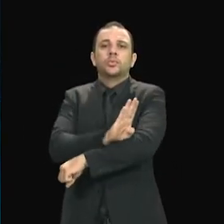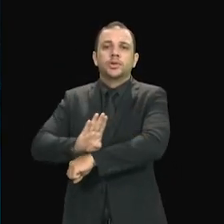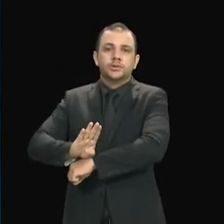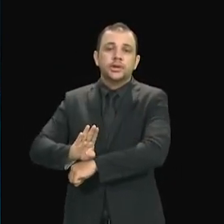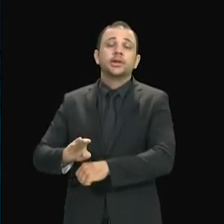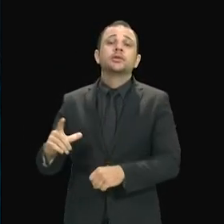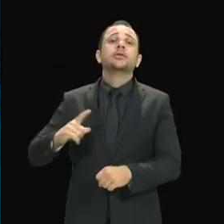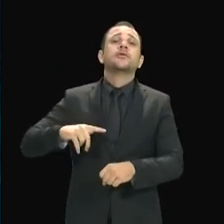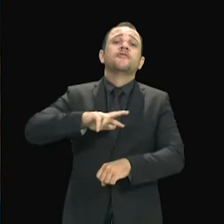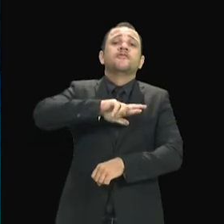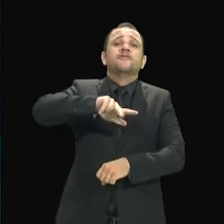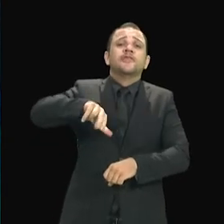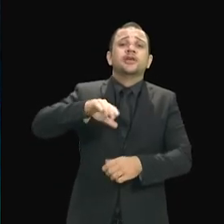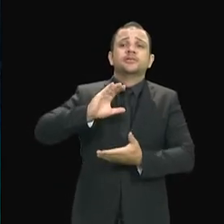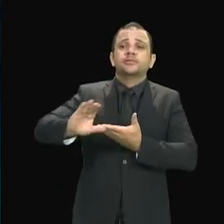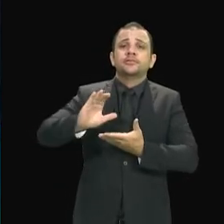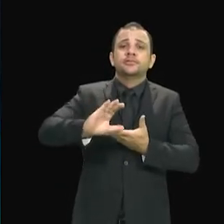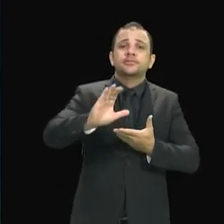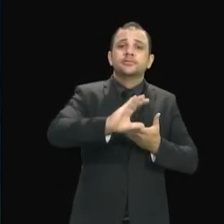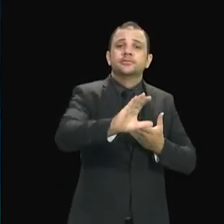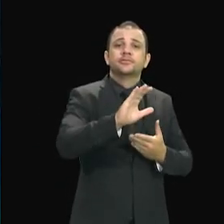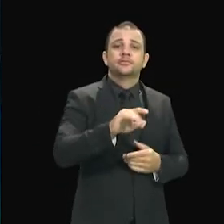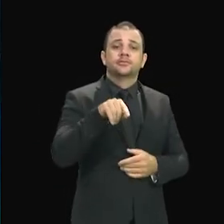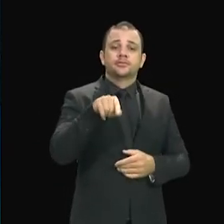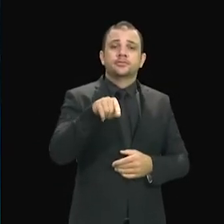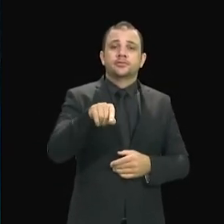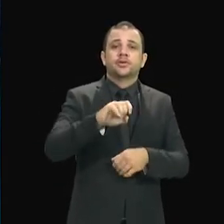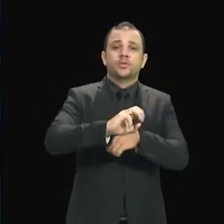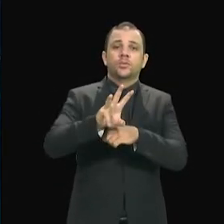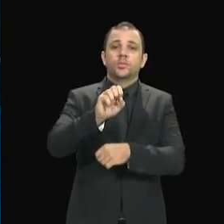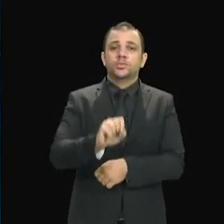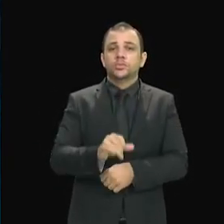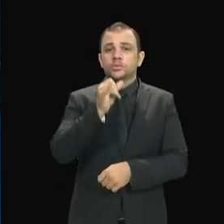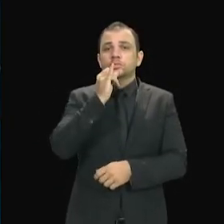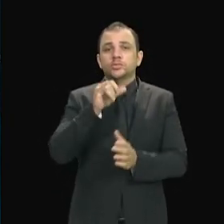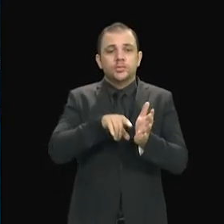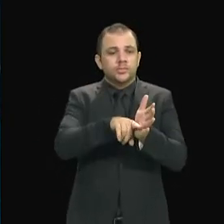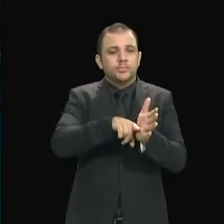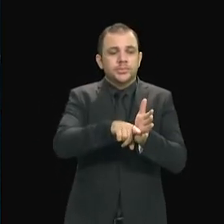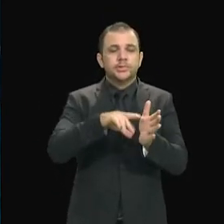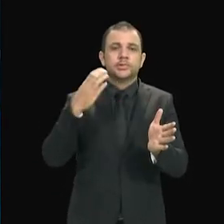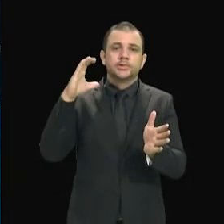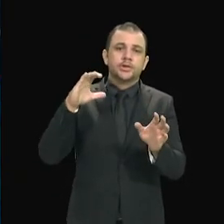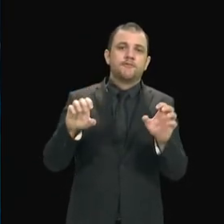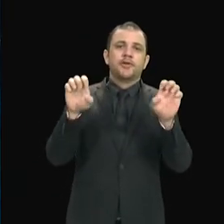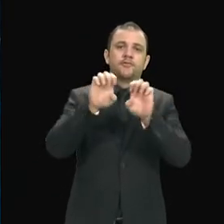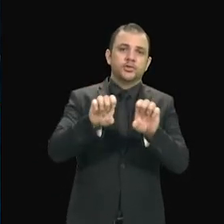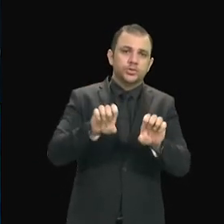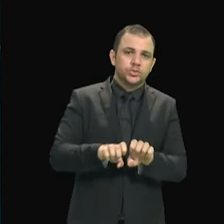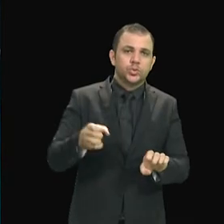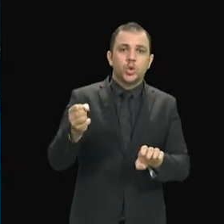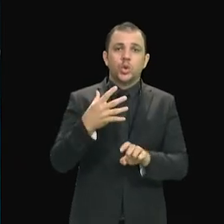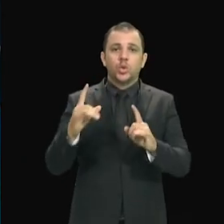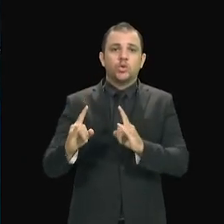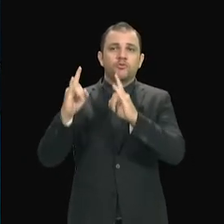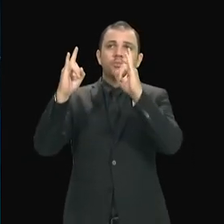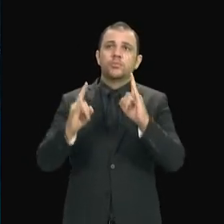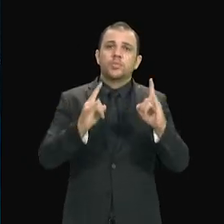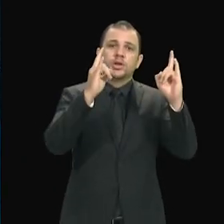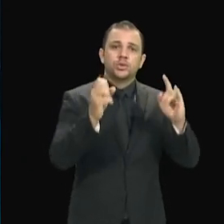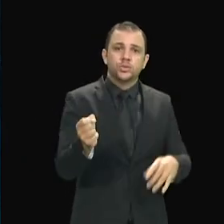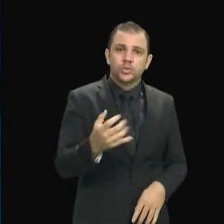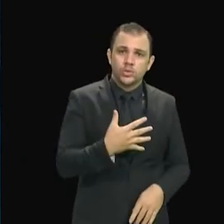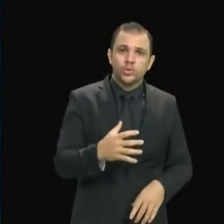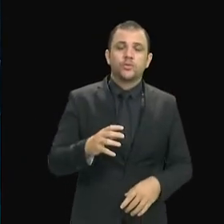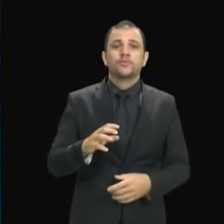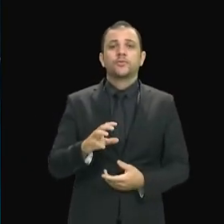universidade, na pesquisa científica, na infraestrutura, os novos prédios, Centro de Ciências